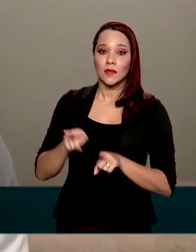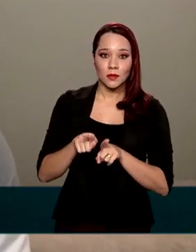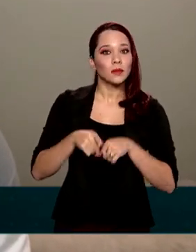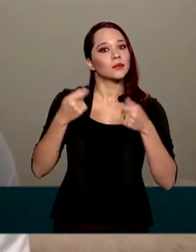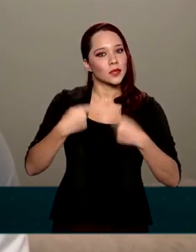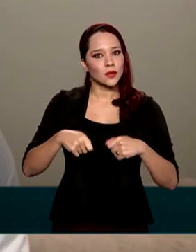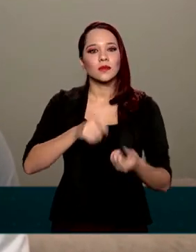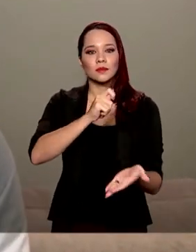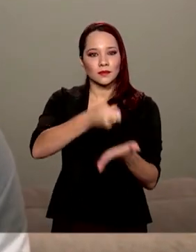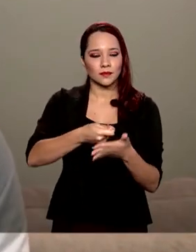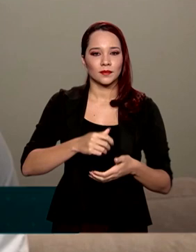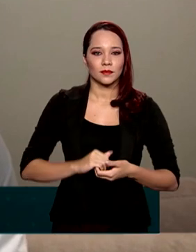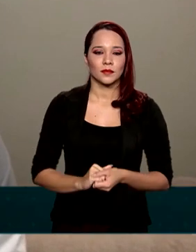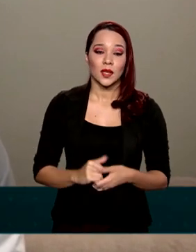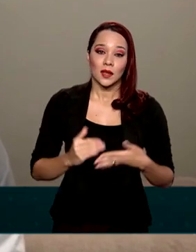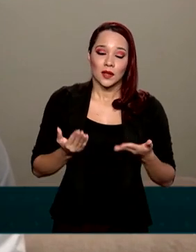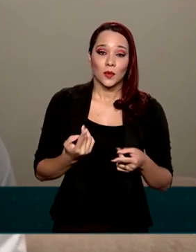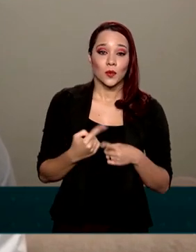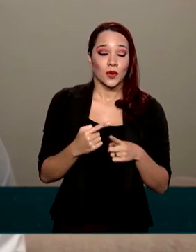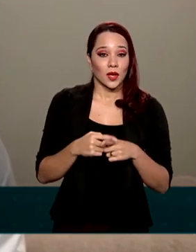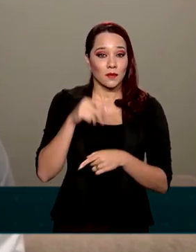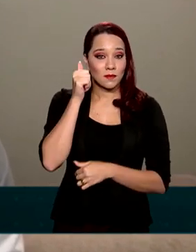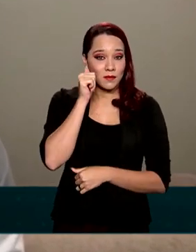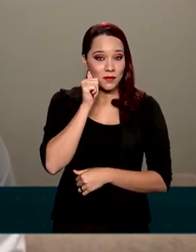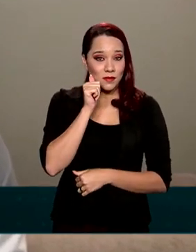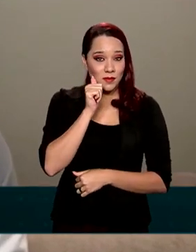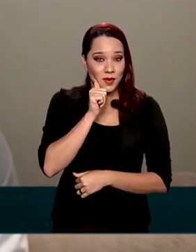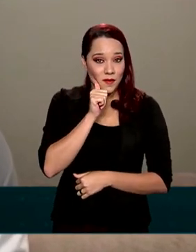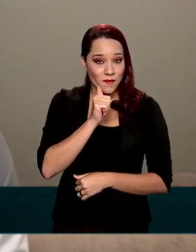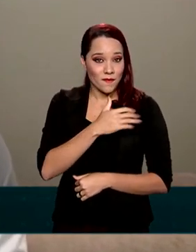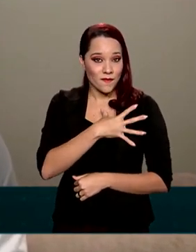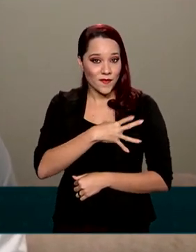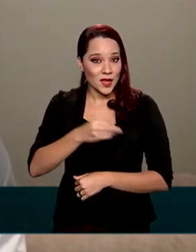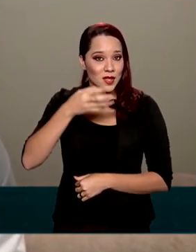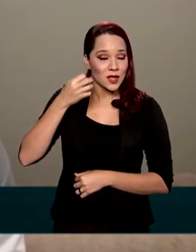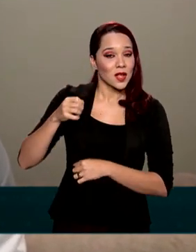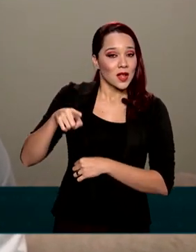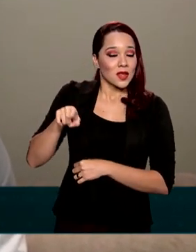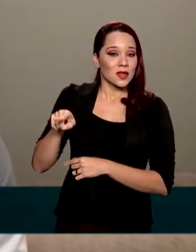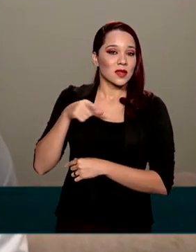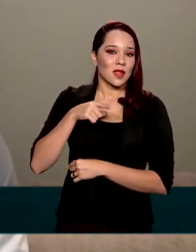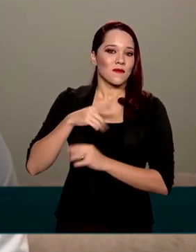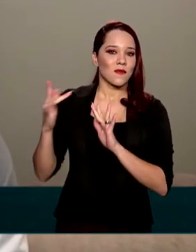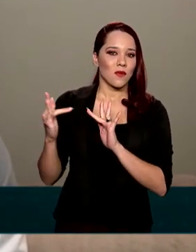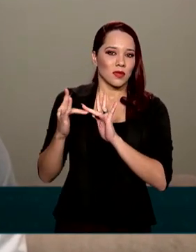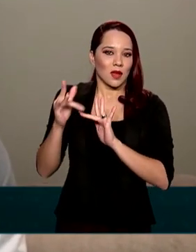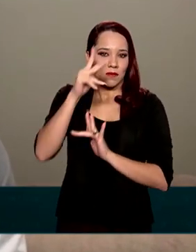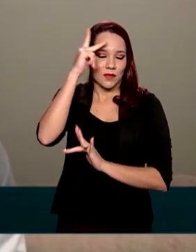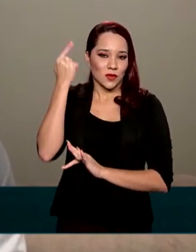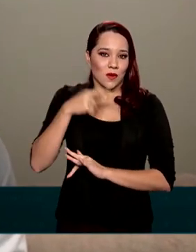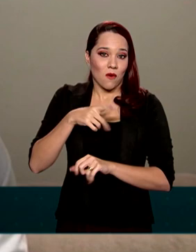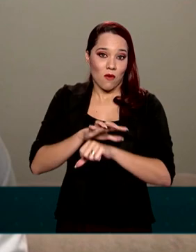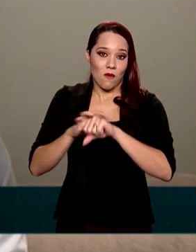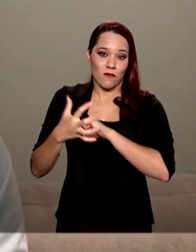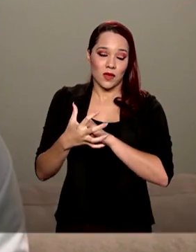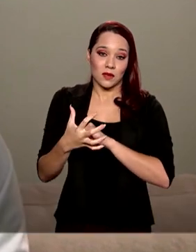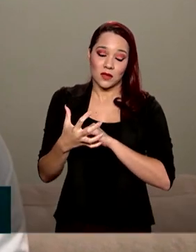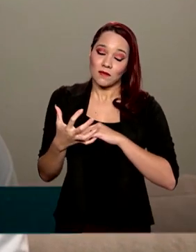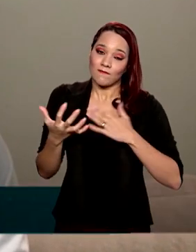Porque a minha enteada teve um contato com uma pessoa que teve Covid-19 e eu,